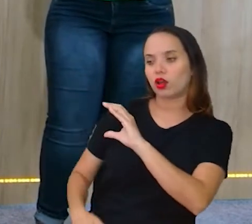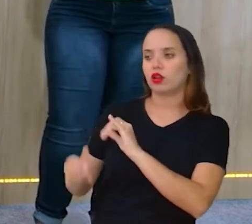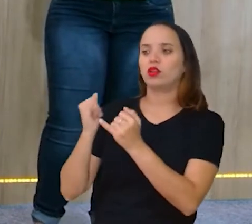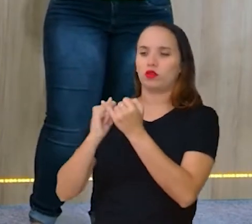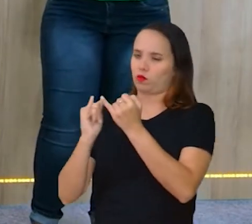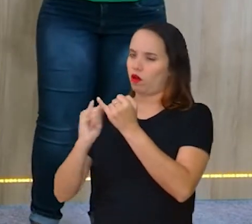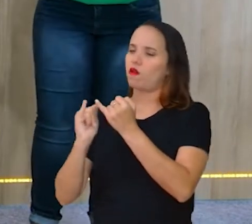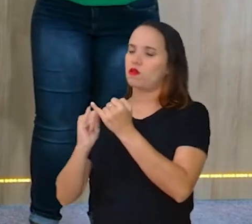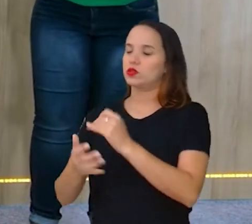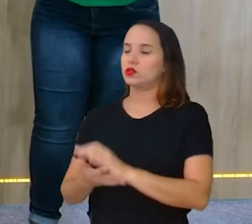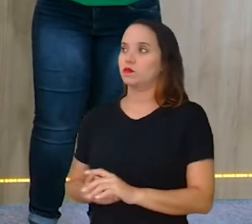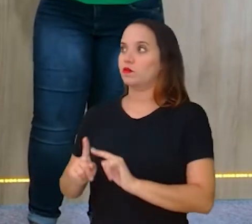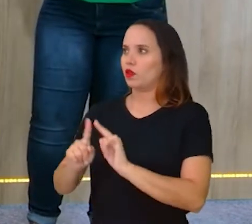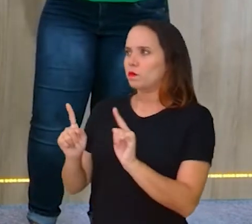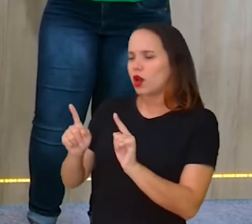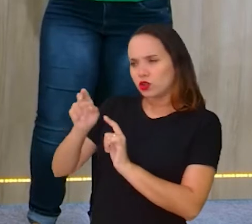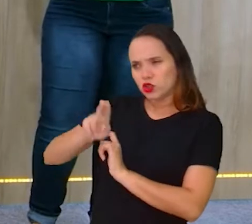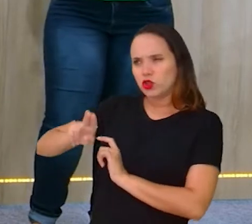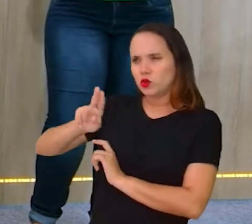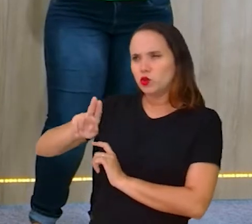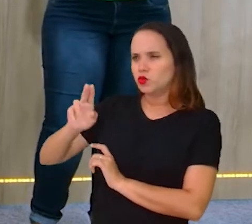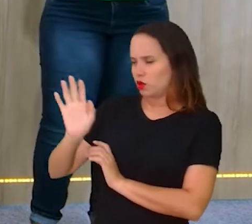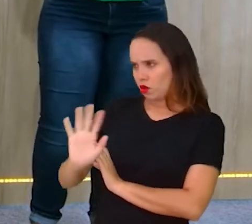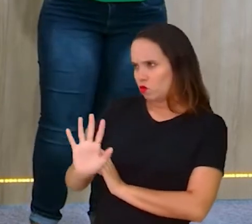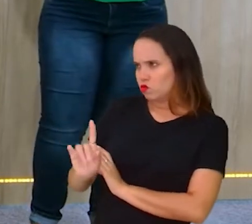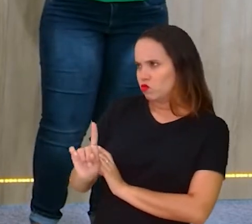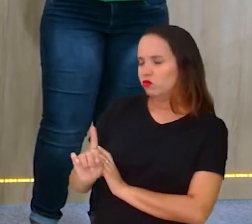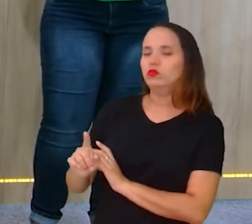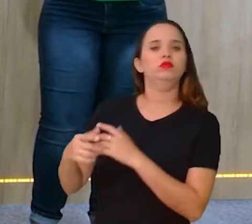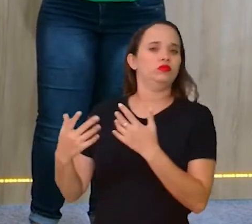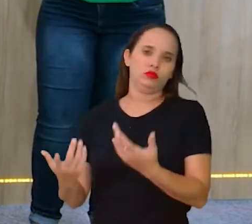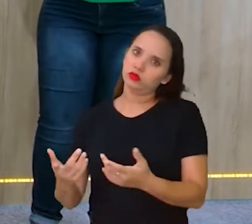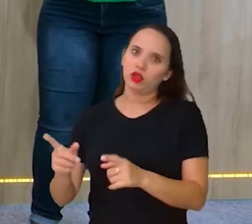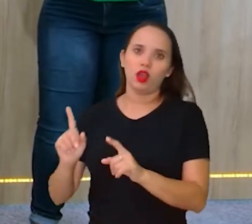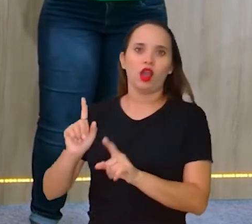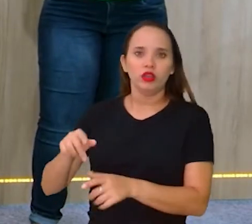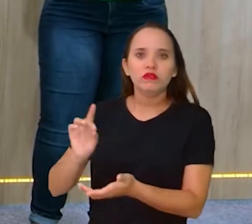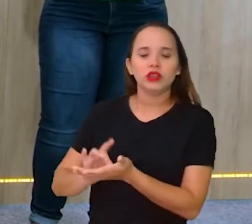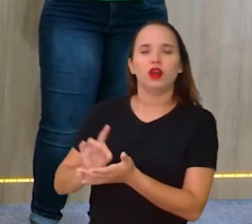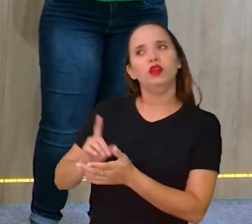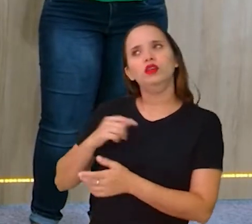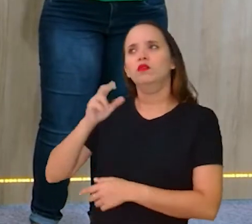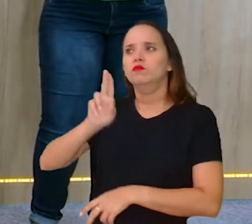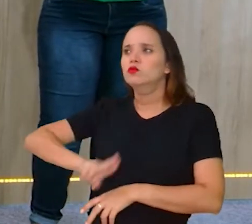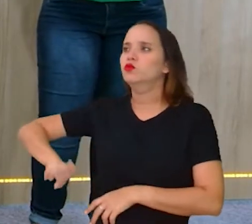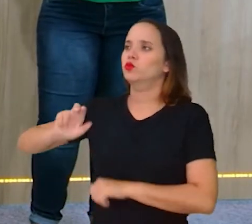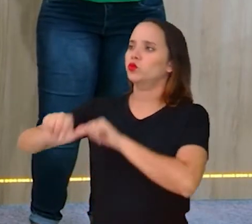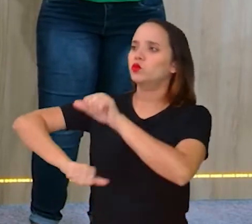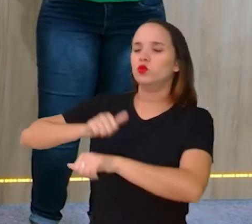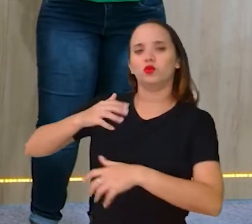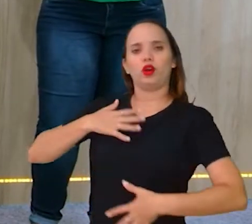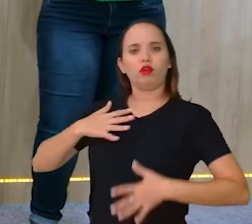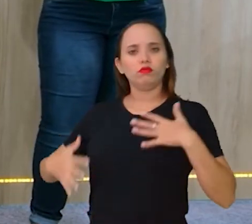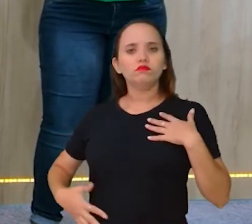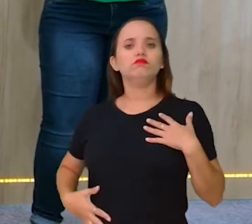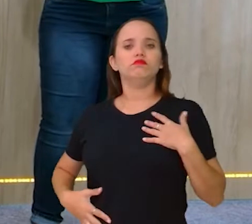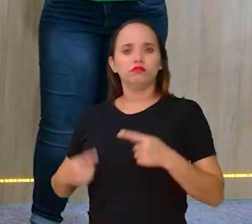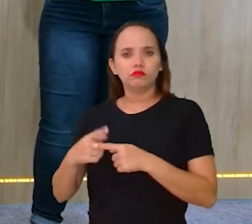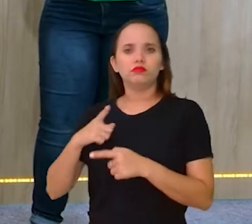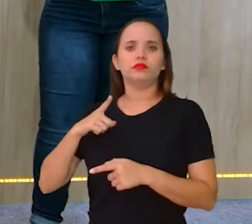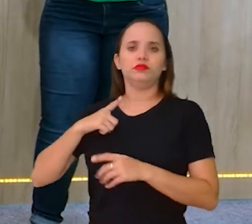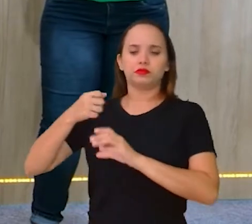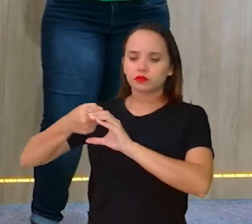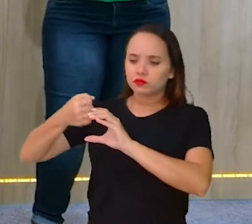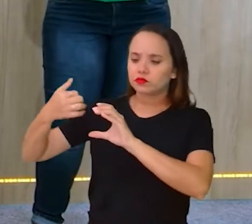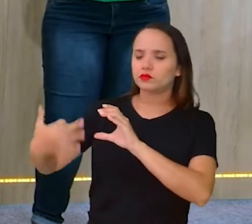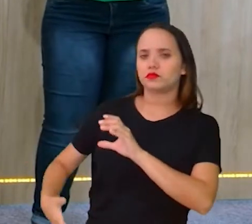não é que a gente deixou de utilizar a carta, é que ela ganhou uma nova roupagem hoje, porque a gente tem muita tecnologia envolvida, não é?